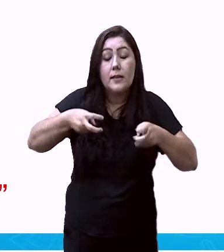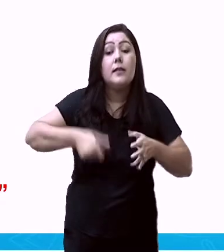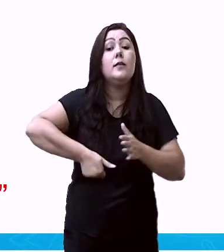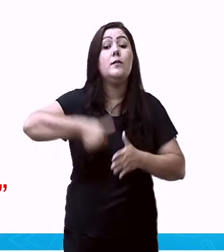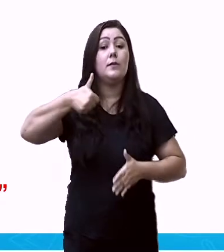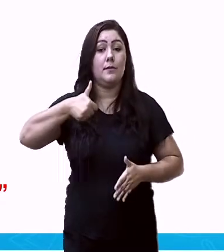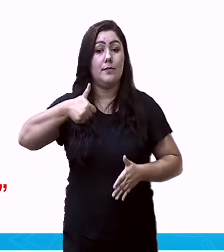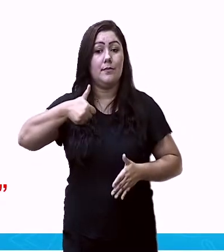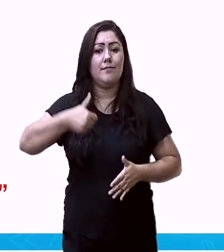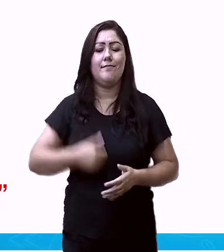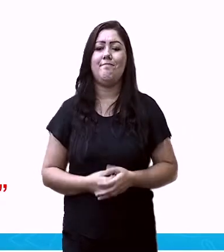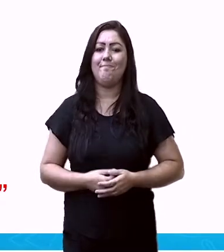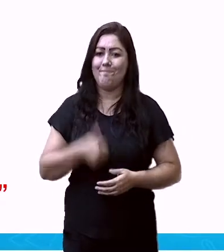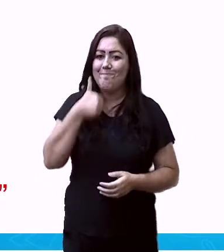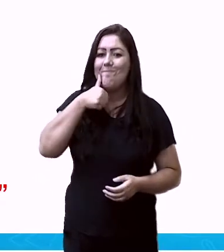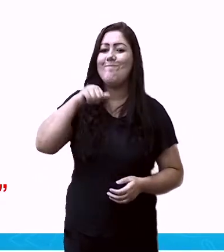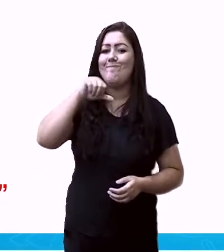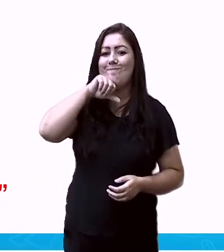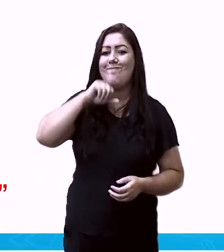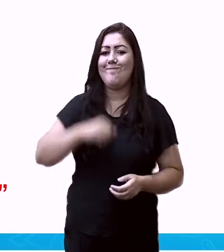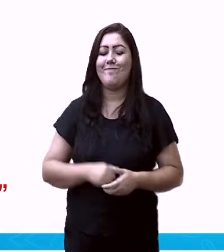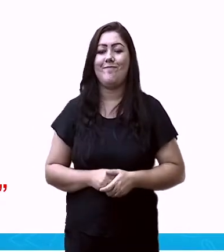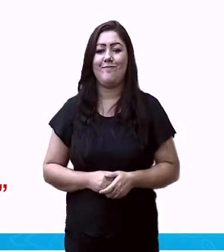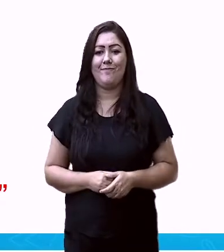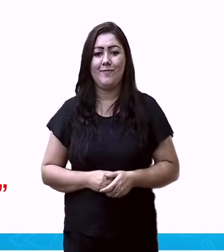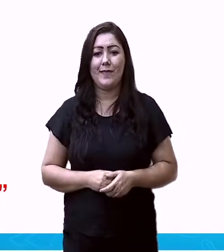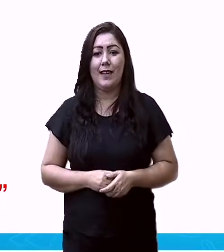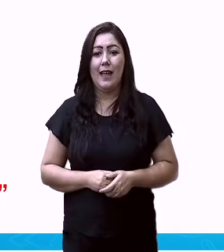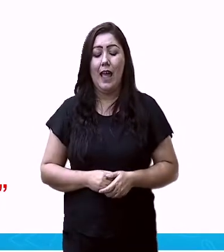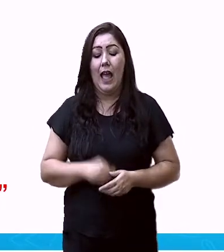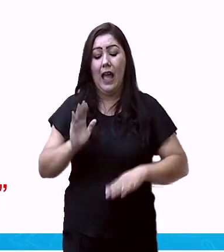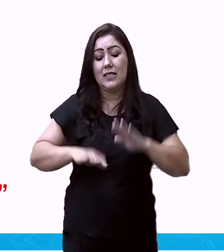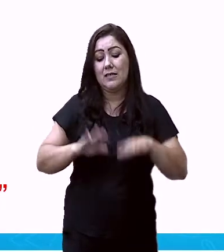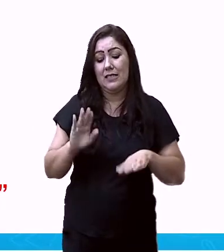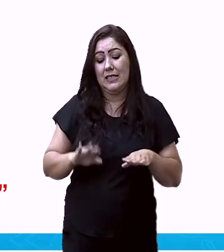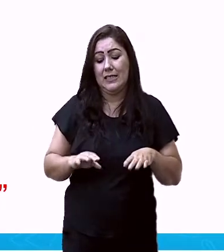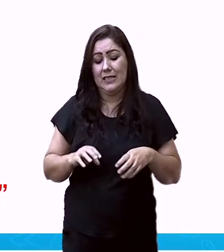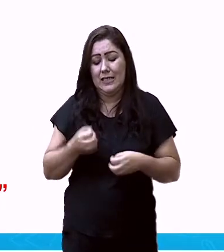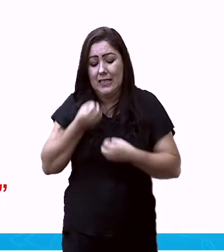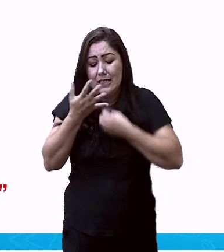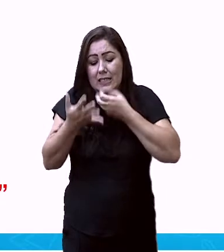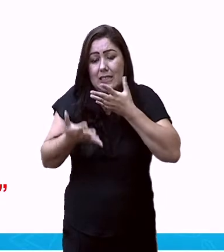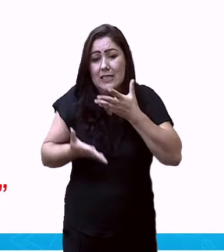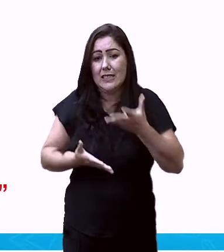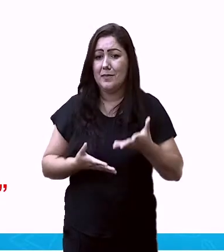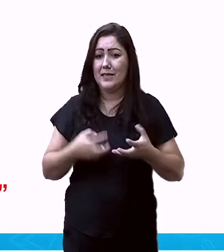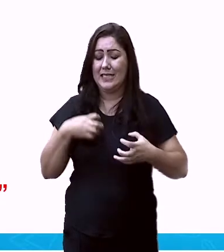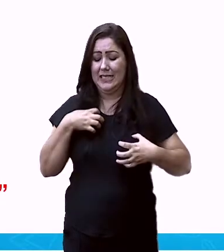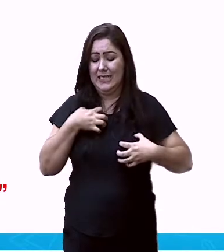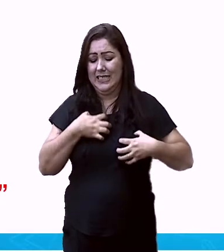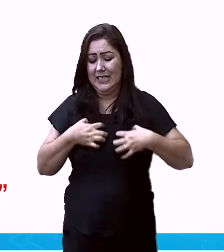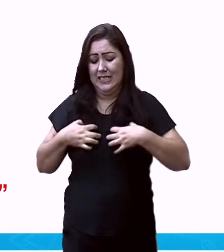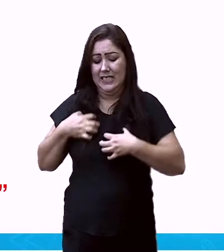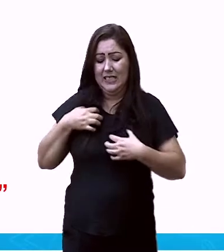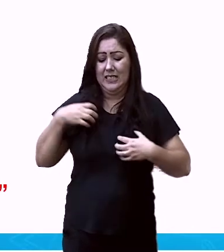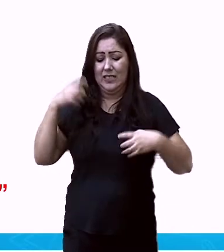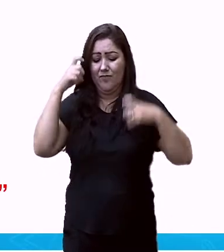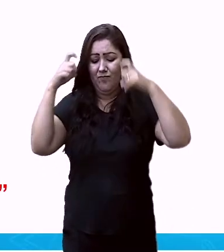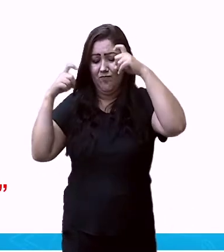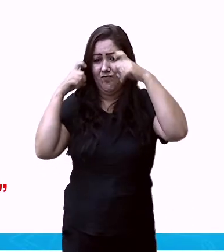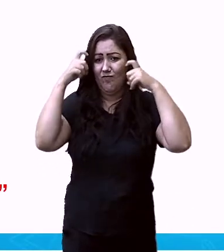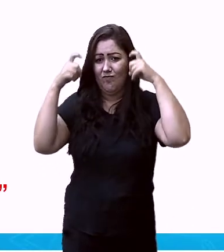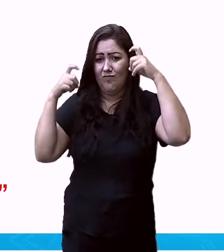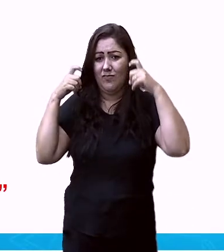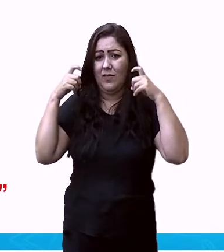angústias, preocupações, são desconsideradas por pessoas próximas. termos como, cada